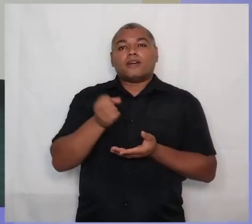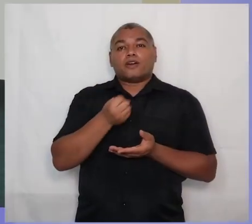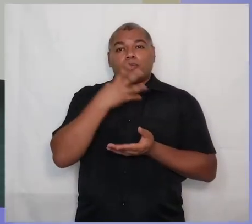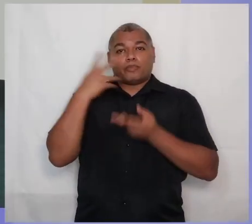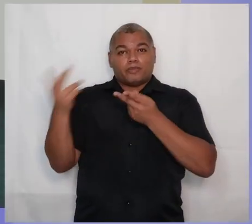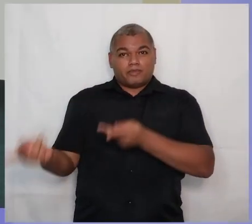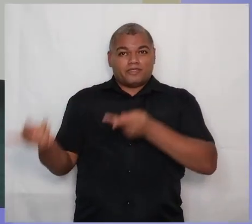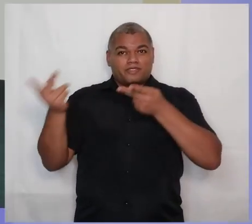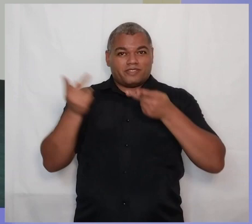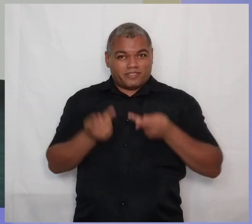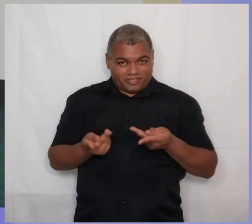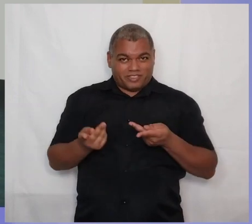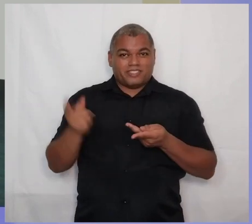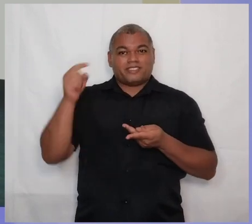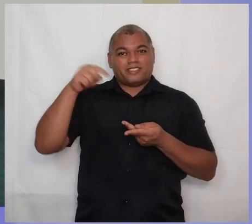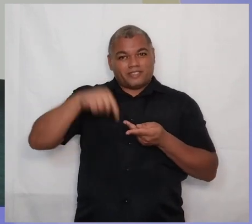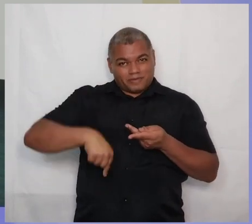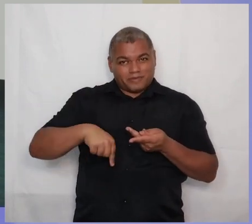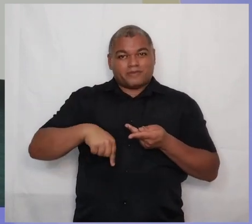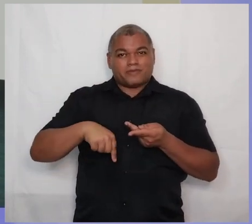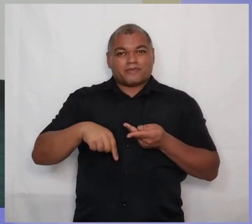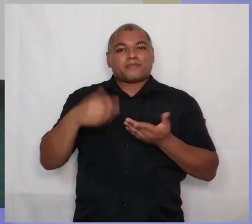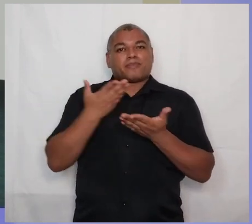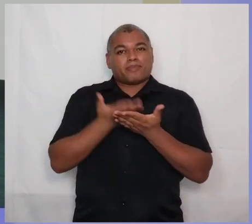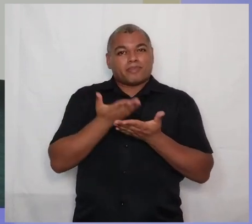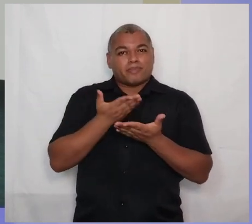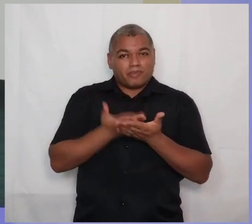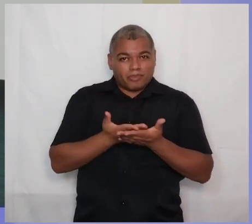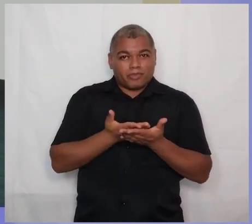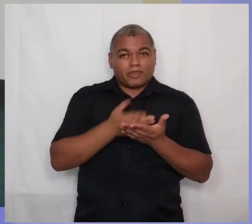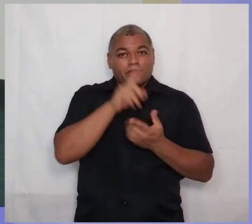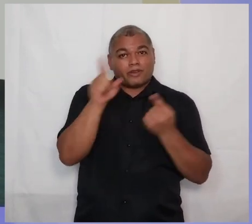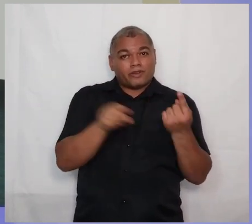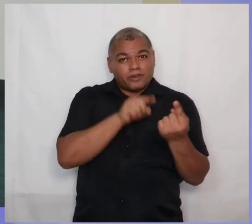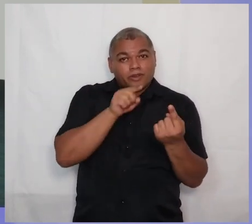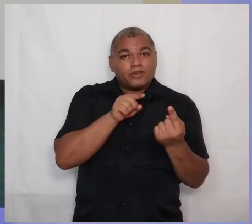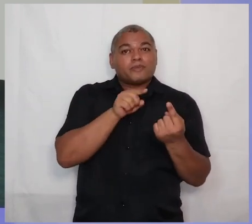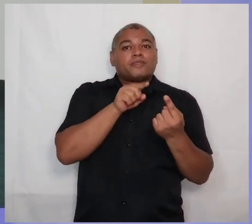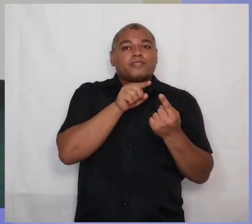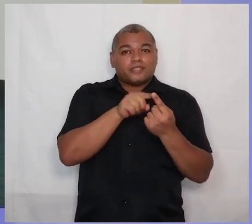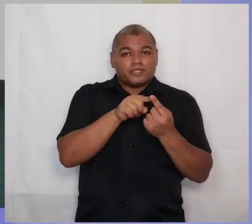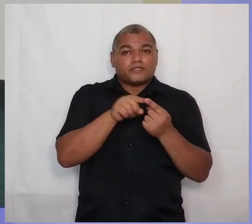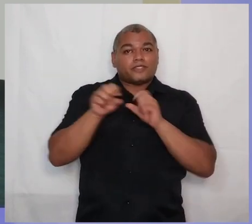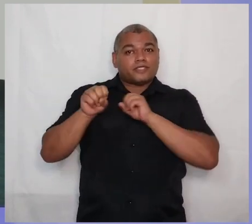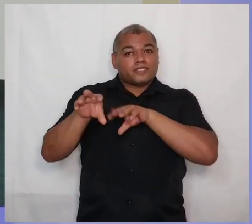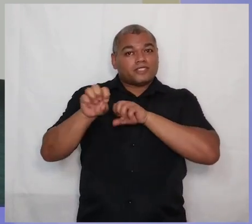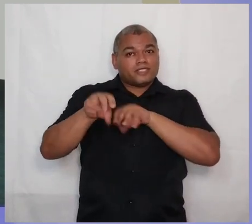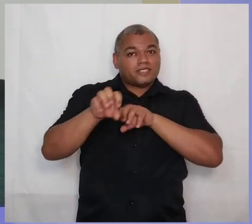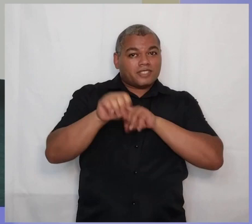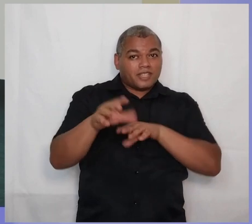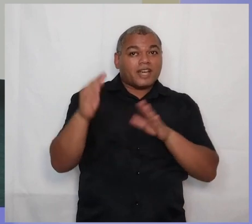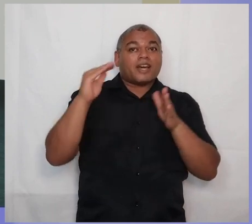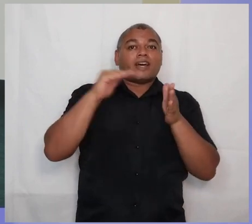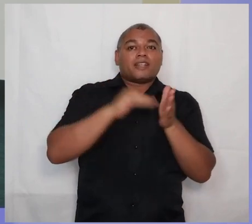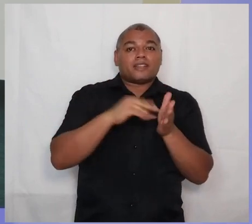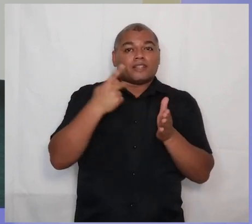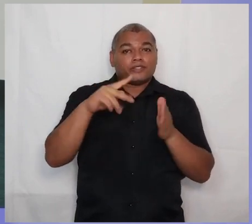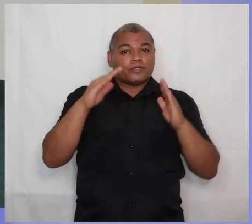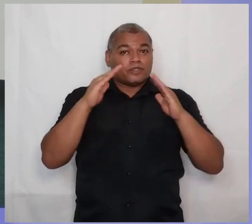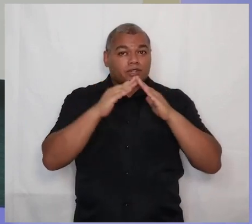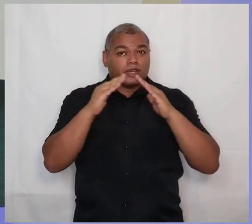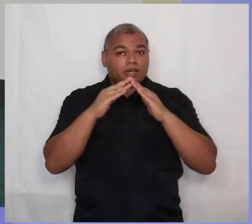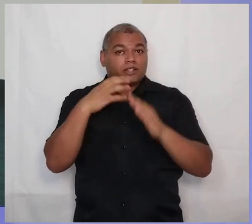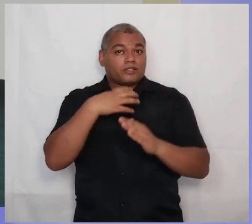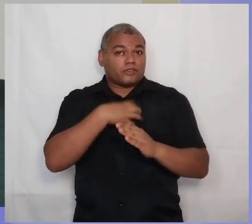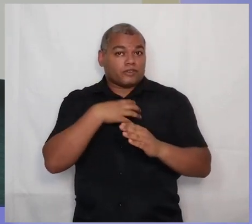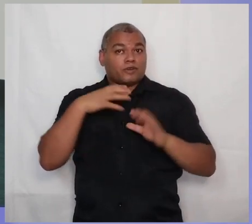seja muito bem-vindo ao Bíblia para a Igreja, o programa da IPB que visa levar as escrituras até a sua casa de maneira simples e